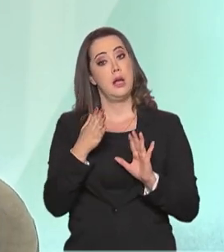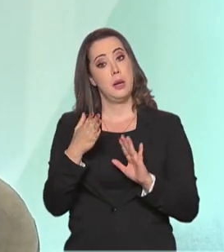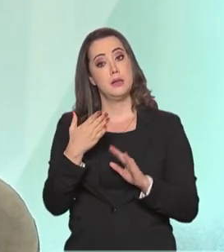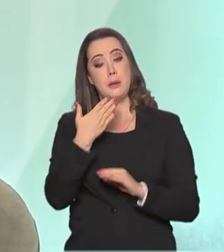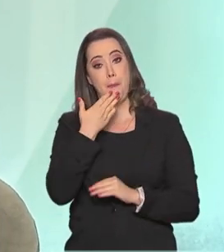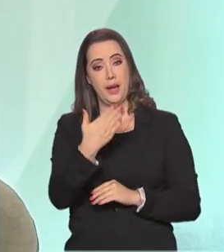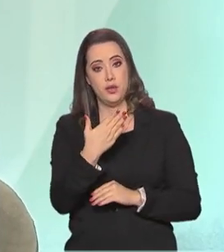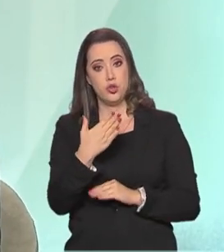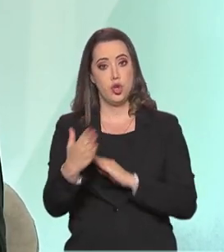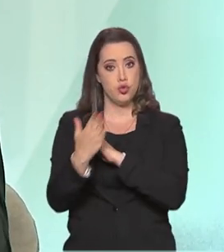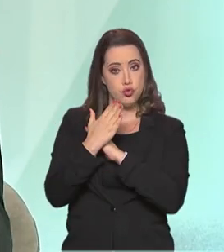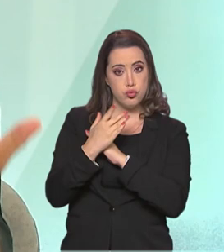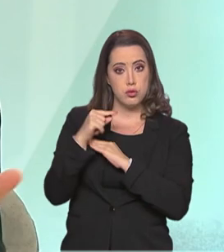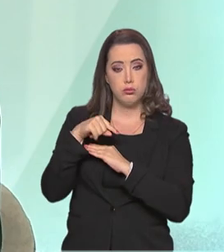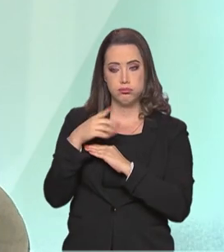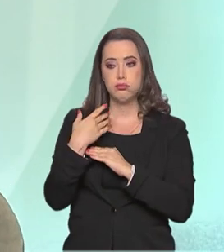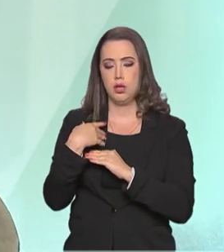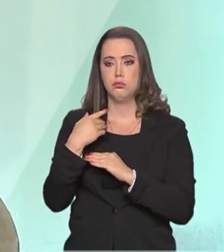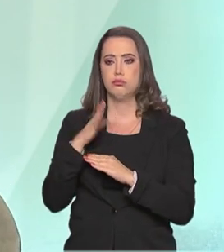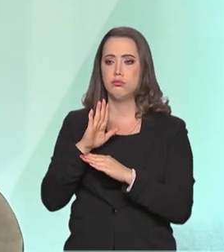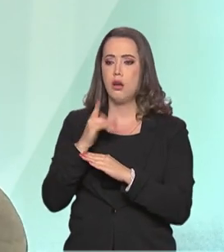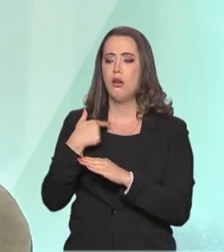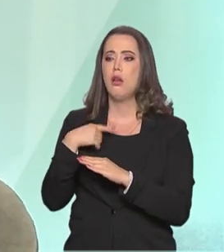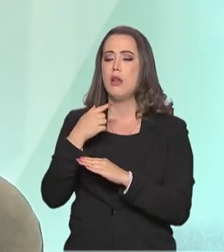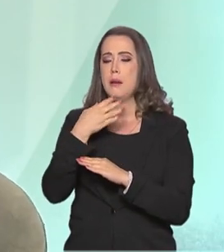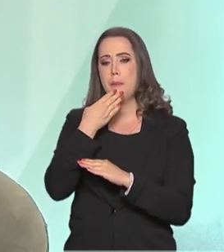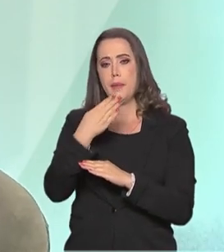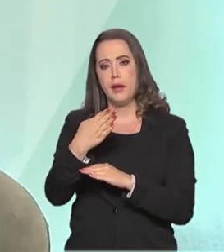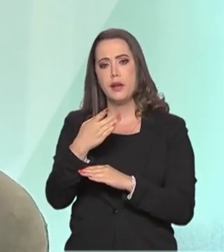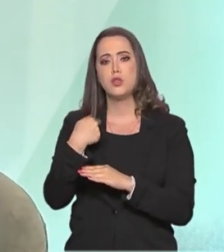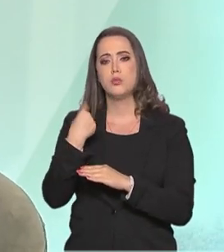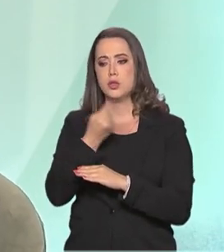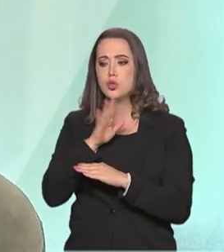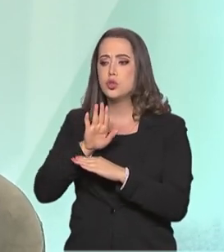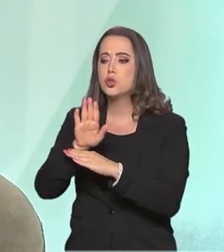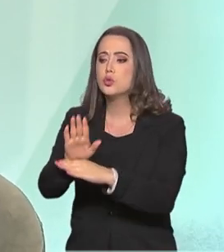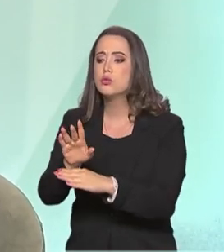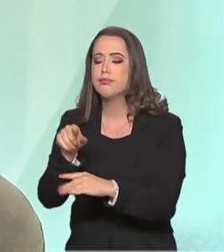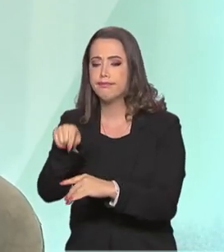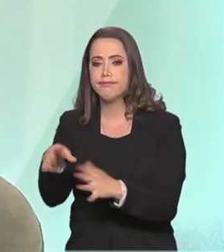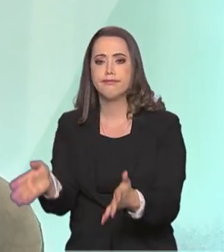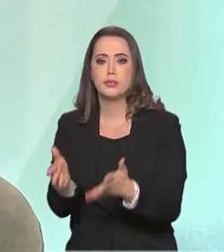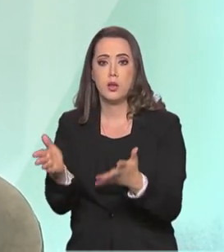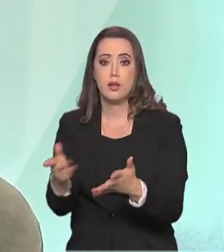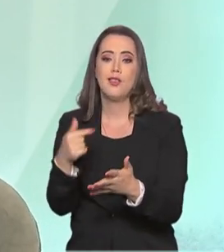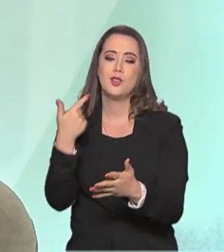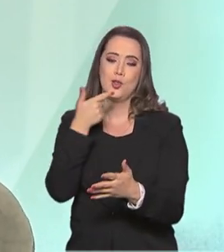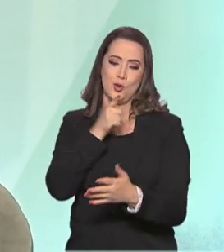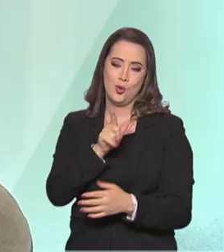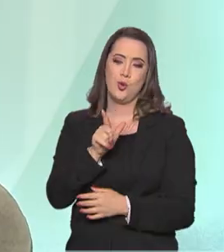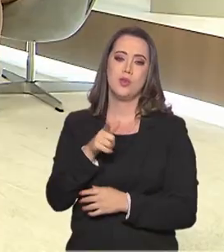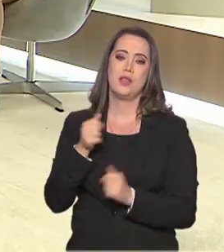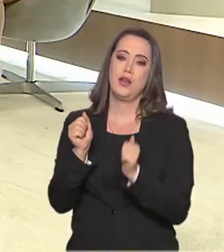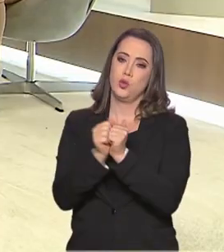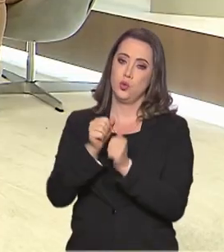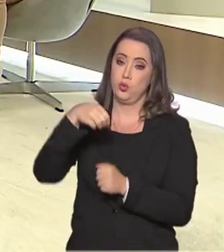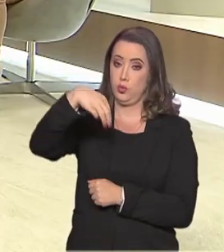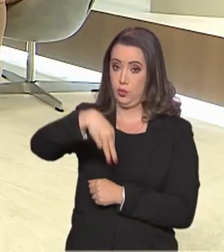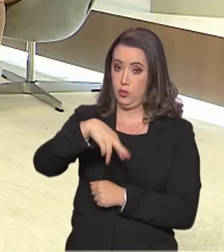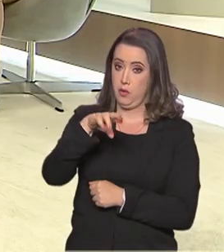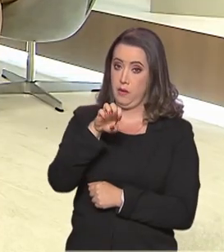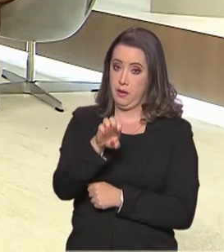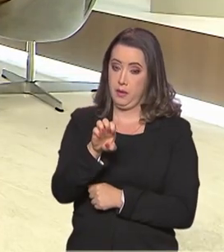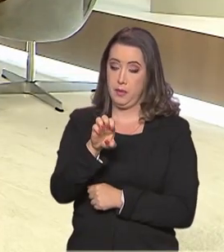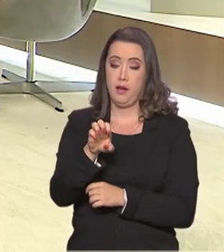pedido ao Itamaraty e tem sido com bastante sucesso. Nesses últimos dois meses, a gente conseguiu liberar